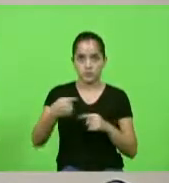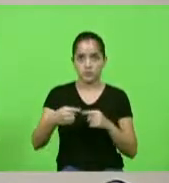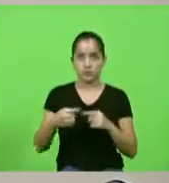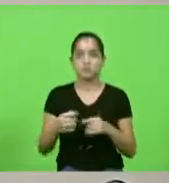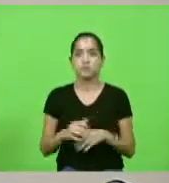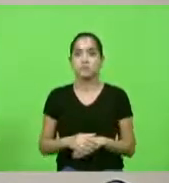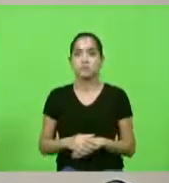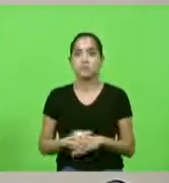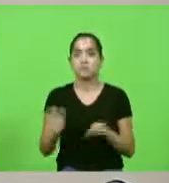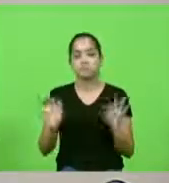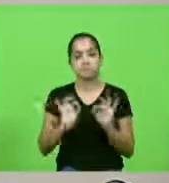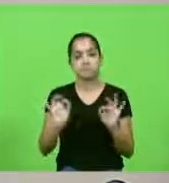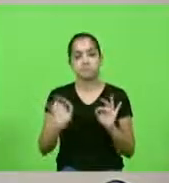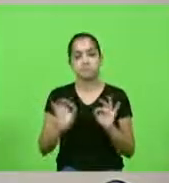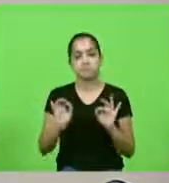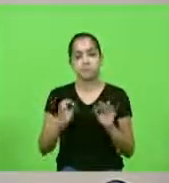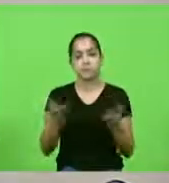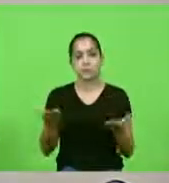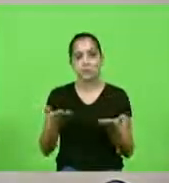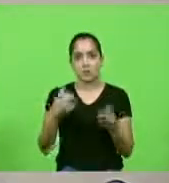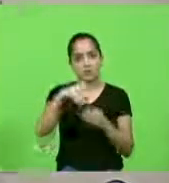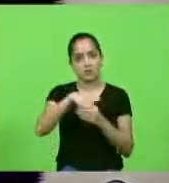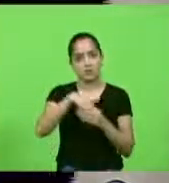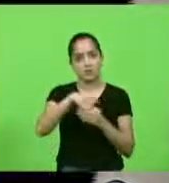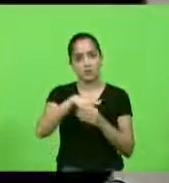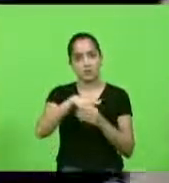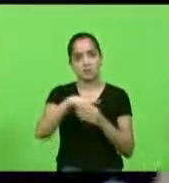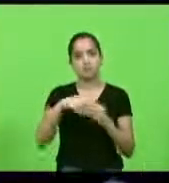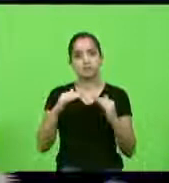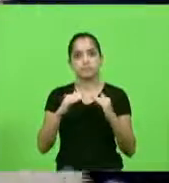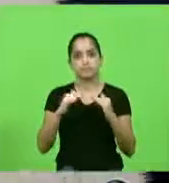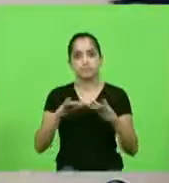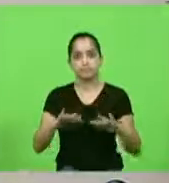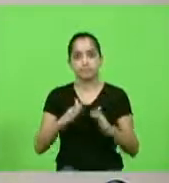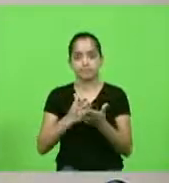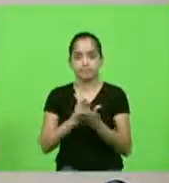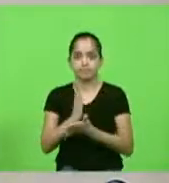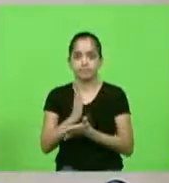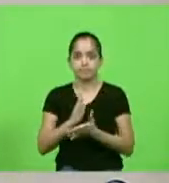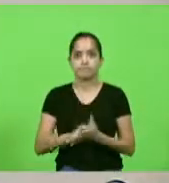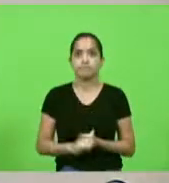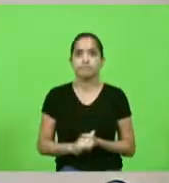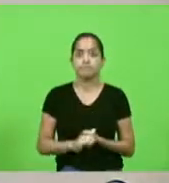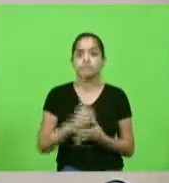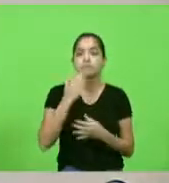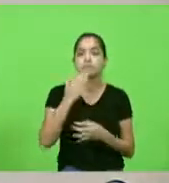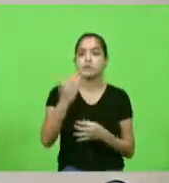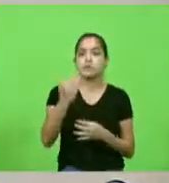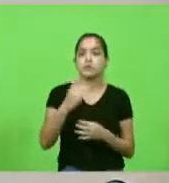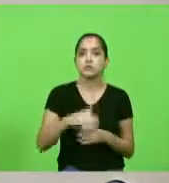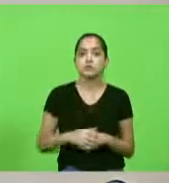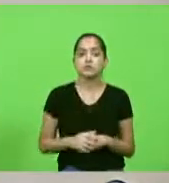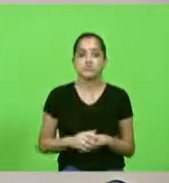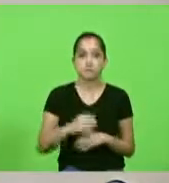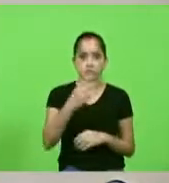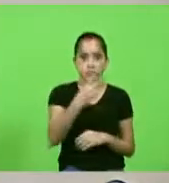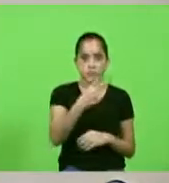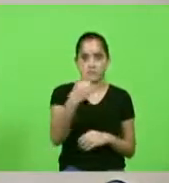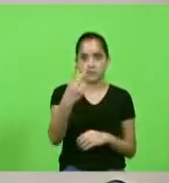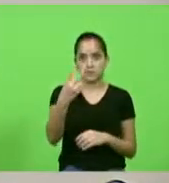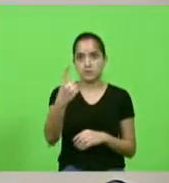não havendo quem queira discutir em votação aprovado pedido de informação número 210